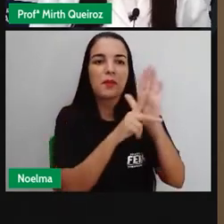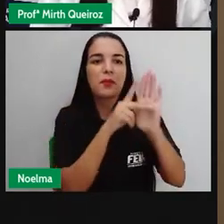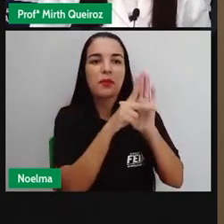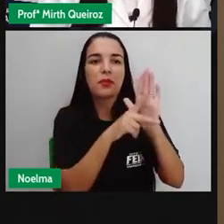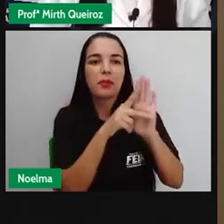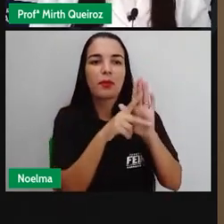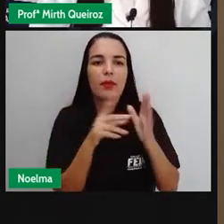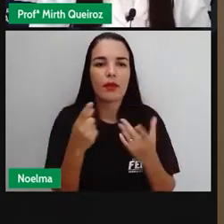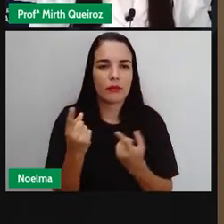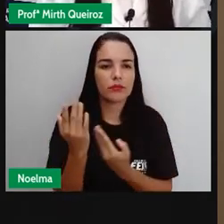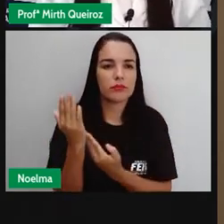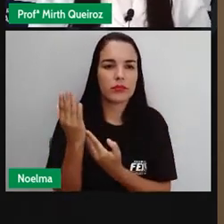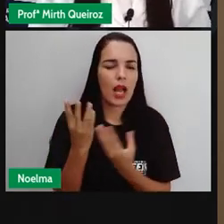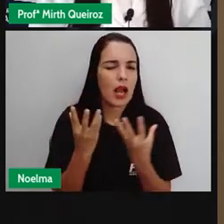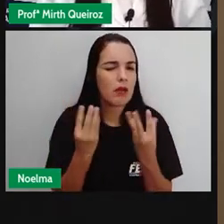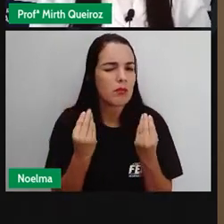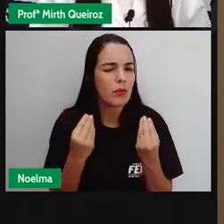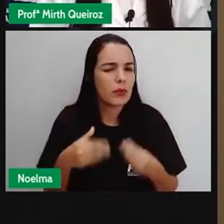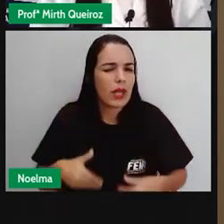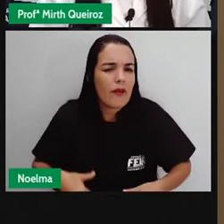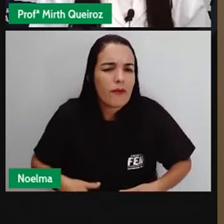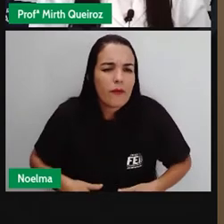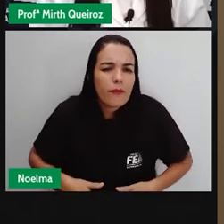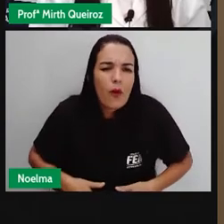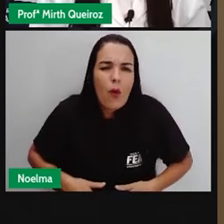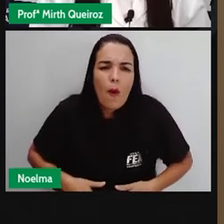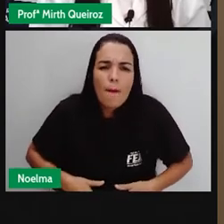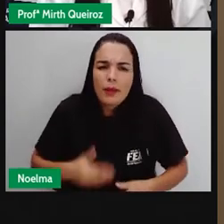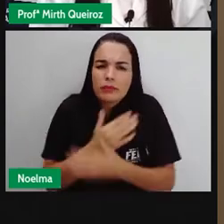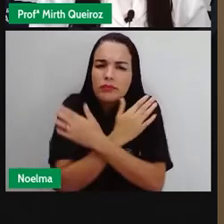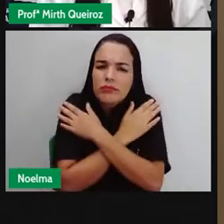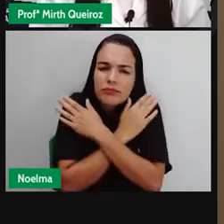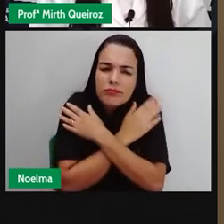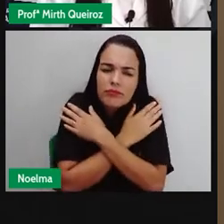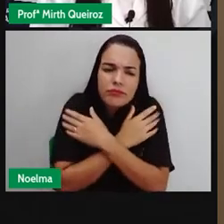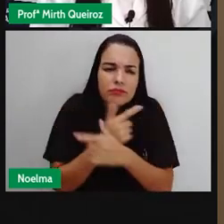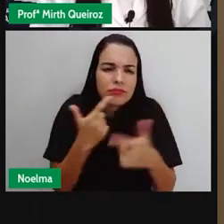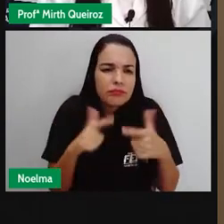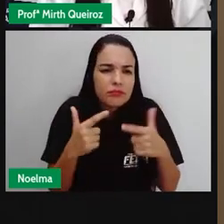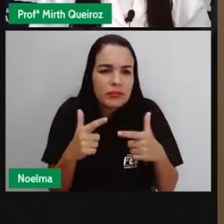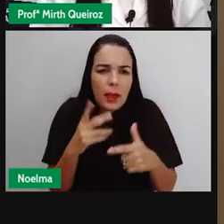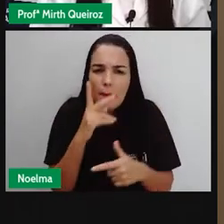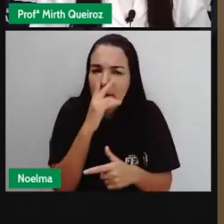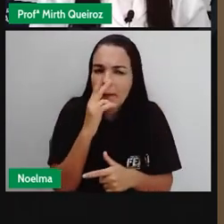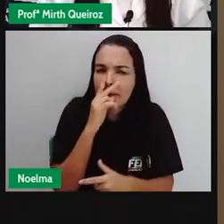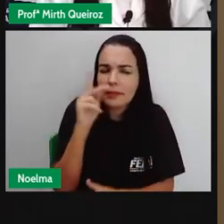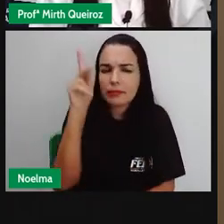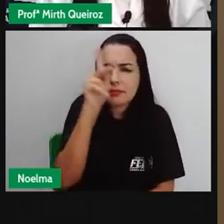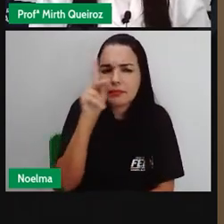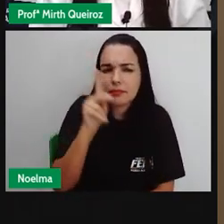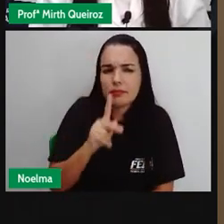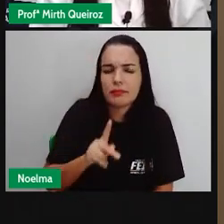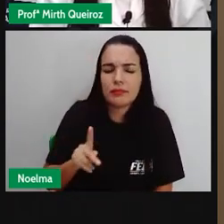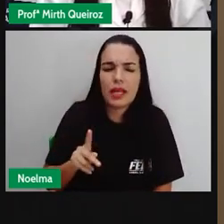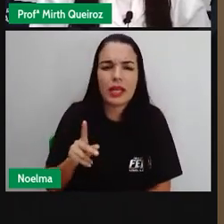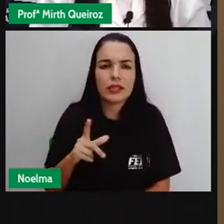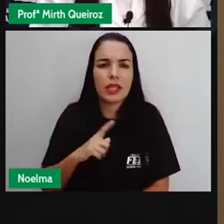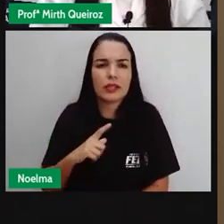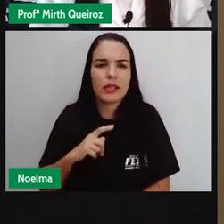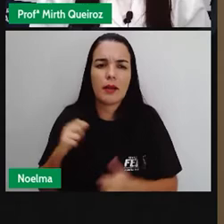Muita fome e desemprego nos assola. Nossa pata está por acabar. Malas, sonhos,